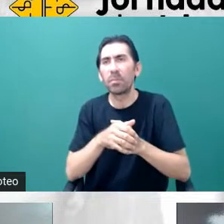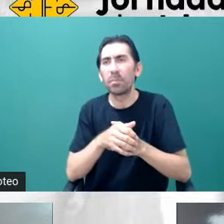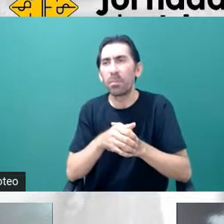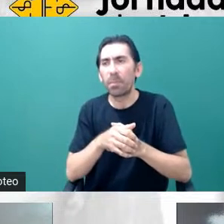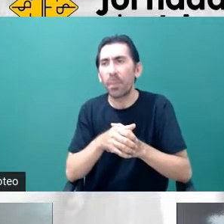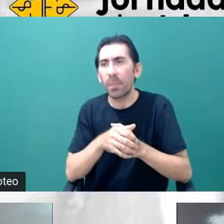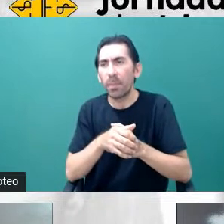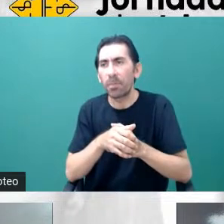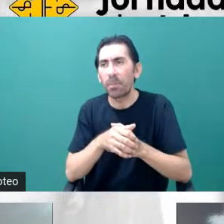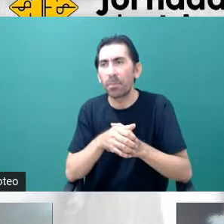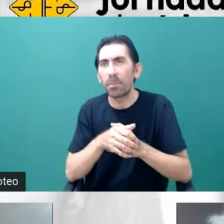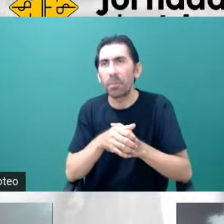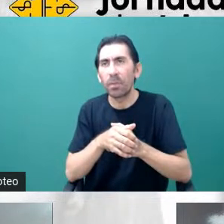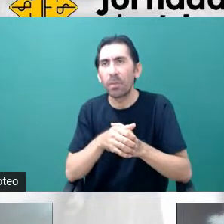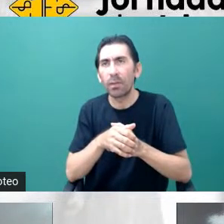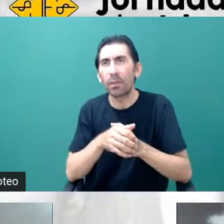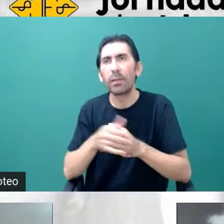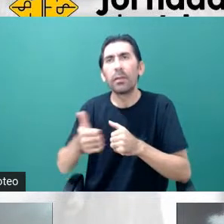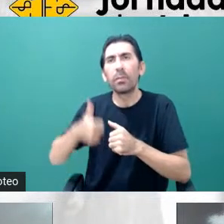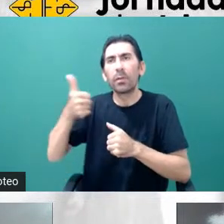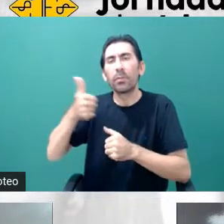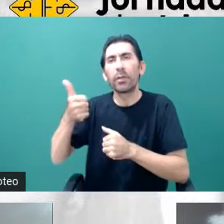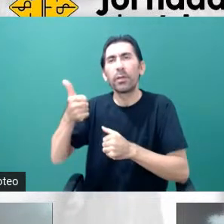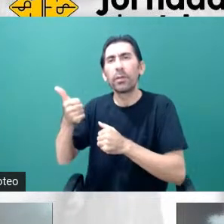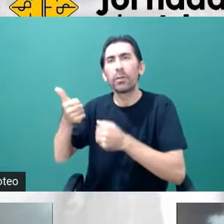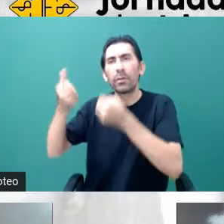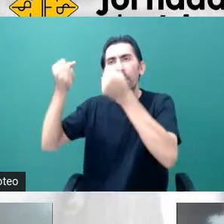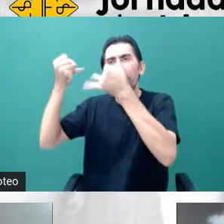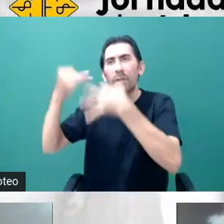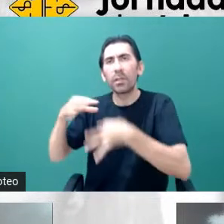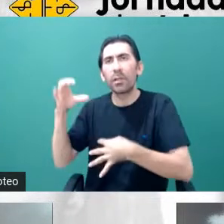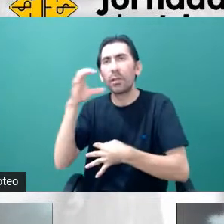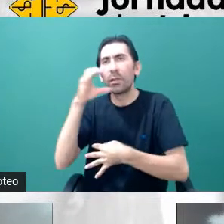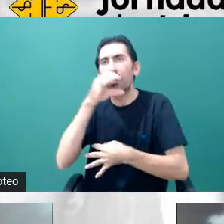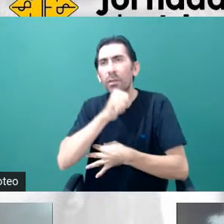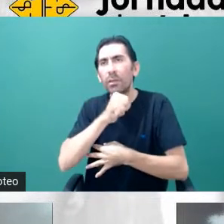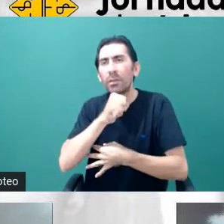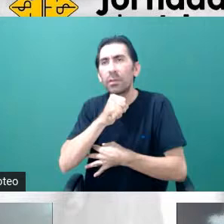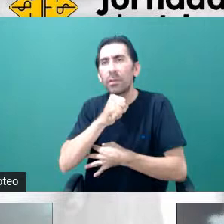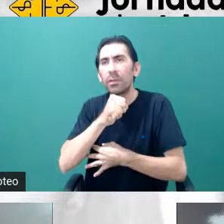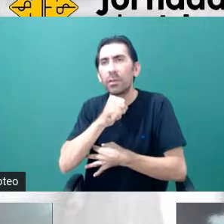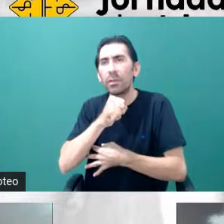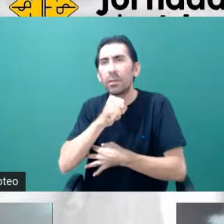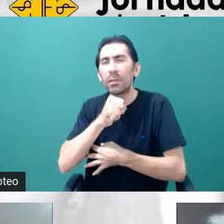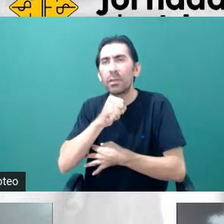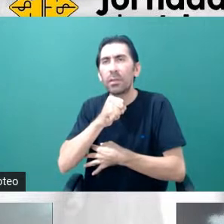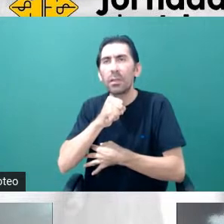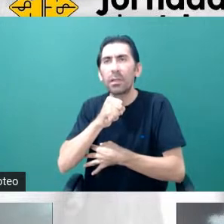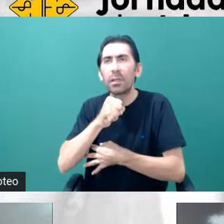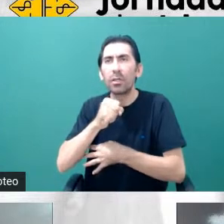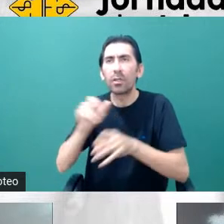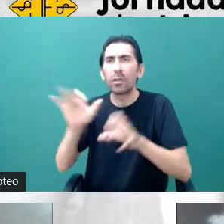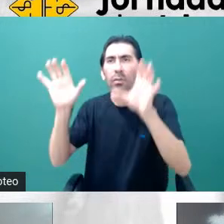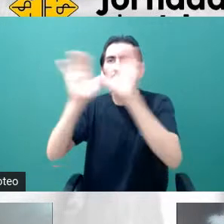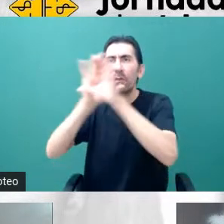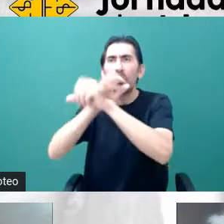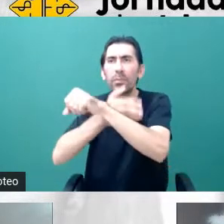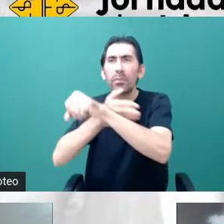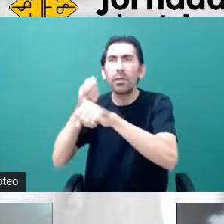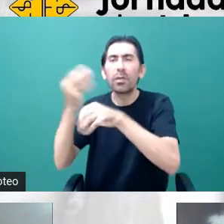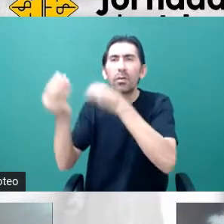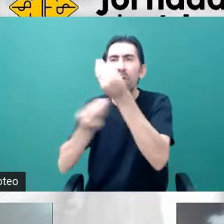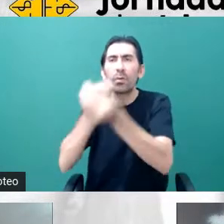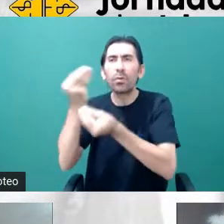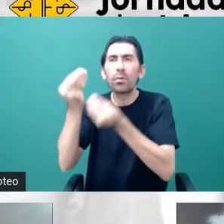Então, primeiro vou mencionar rapidamente, então, as anas brancas, elas são produzidas, de